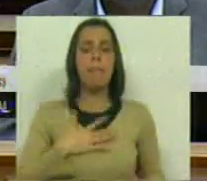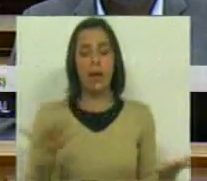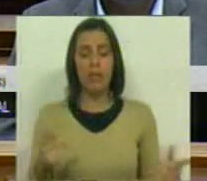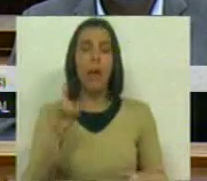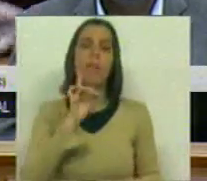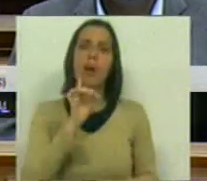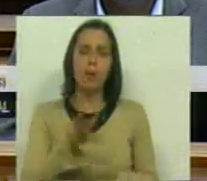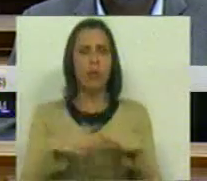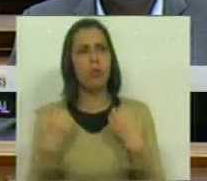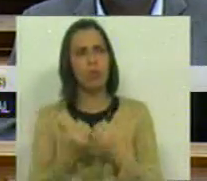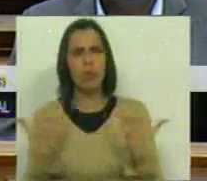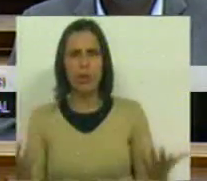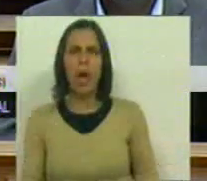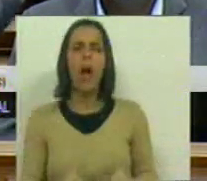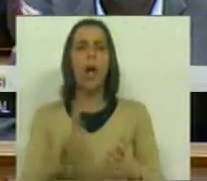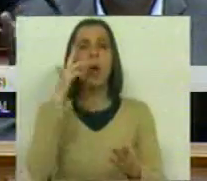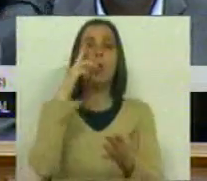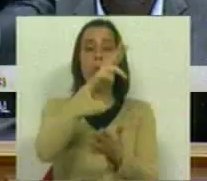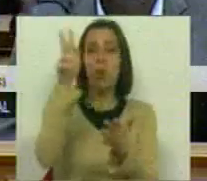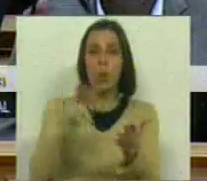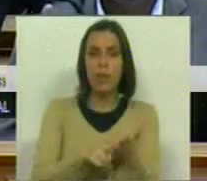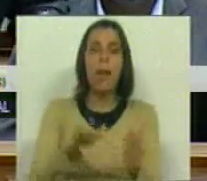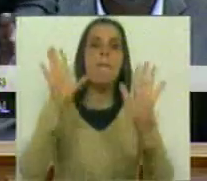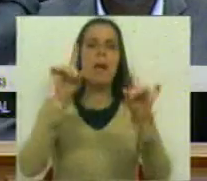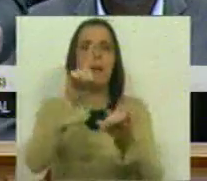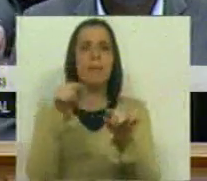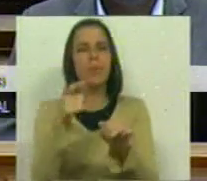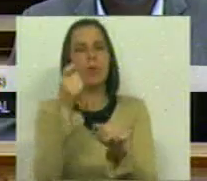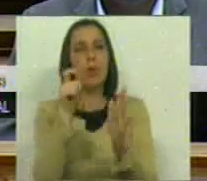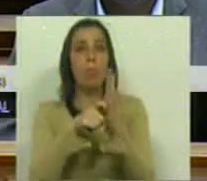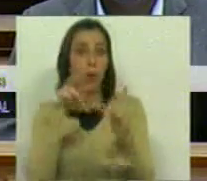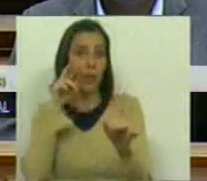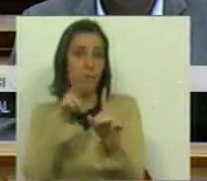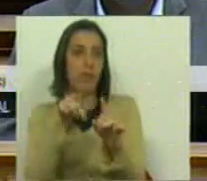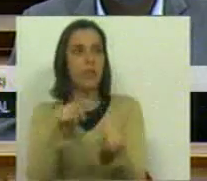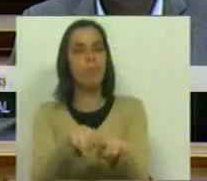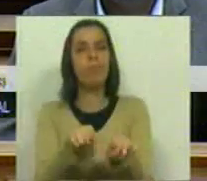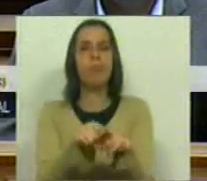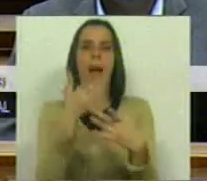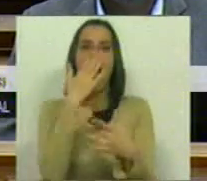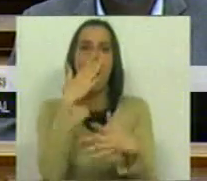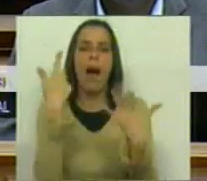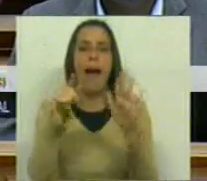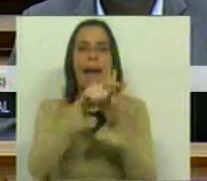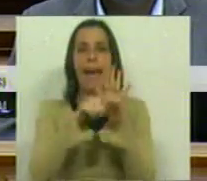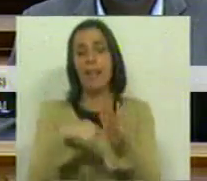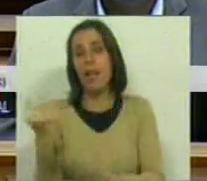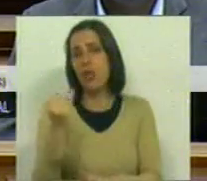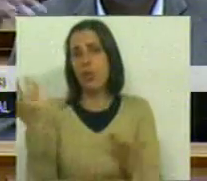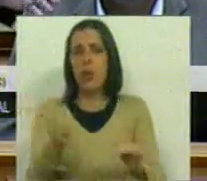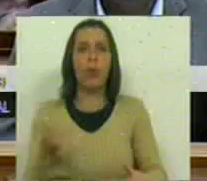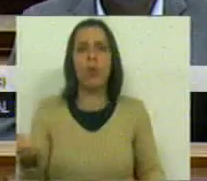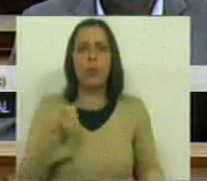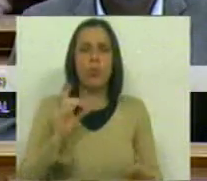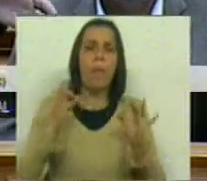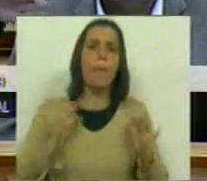da valorização social e do reconhecimento, mas isso é um pouco do ponto de vista de uma espécie de ética institucional e